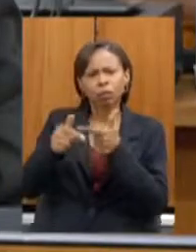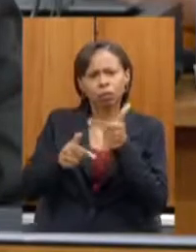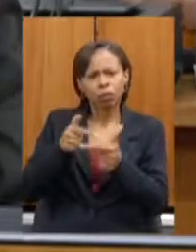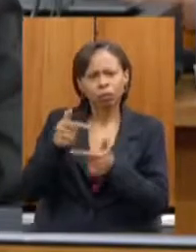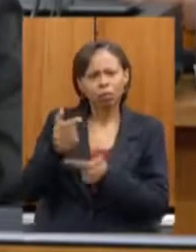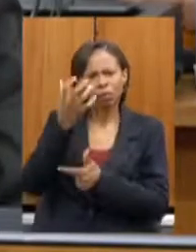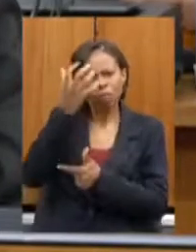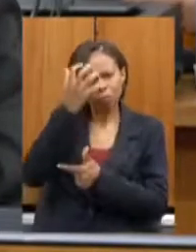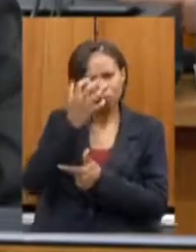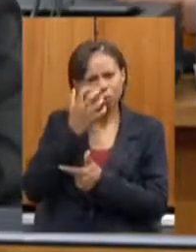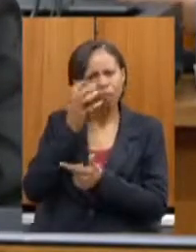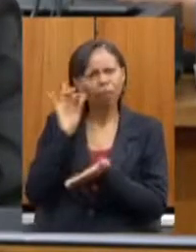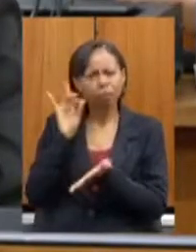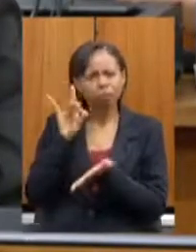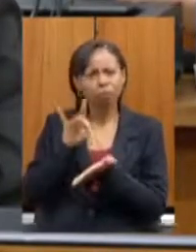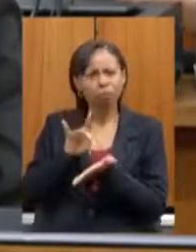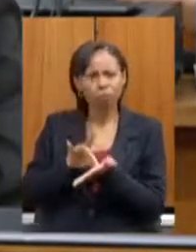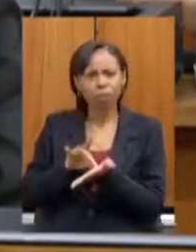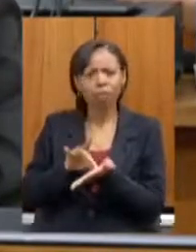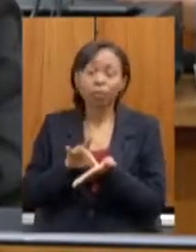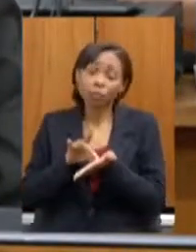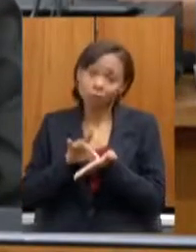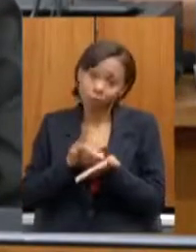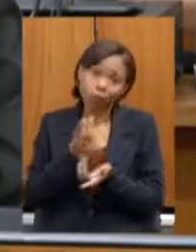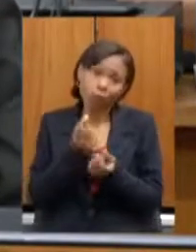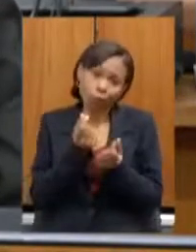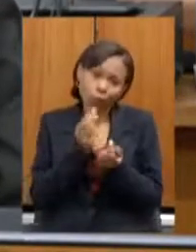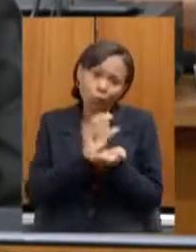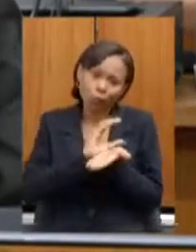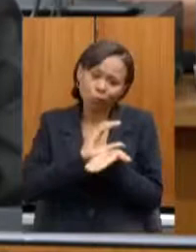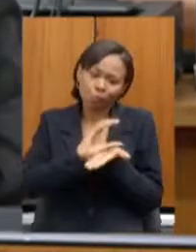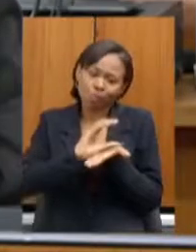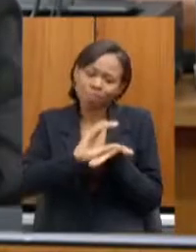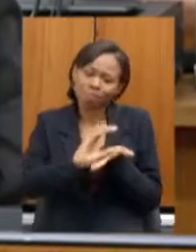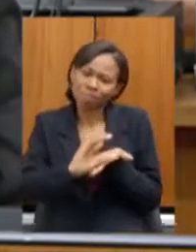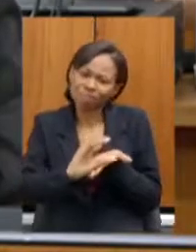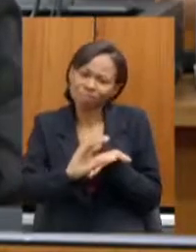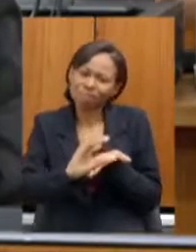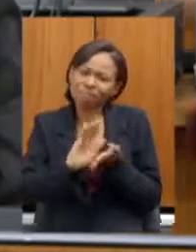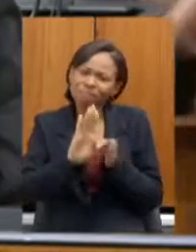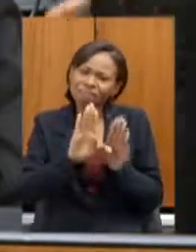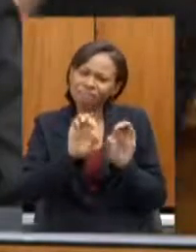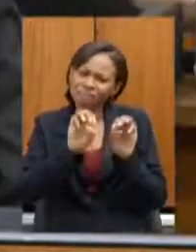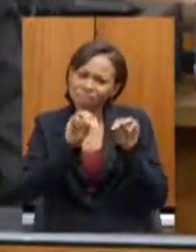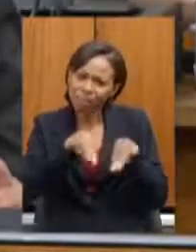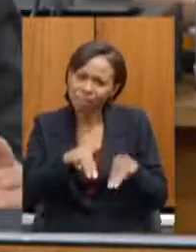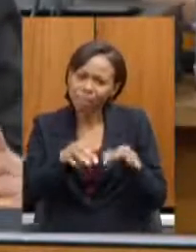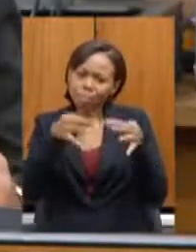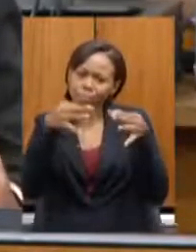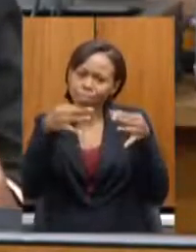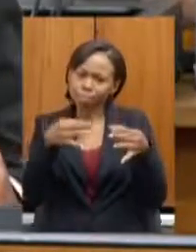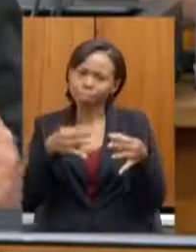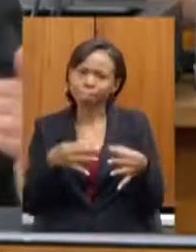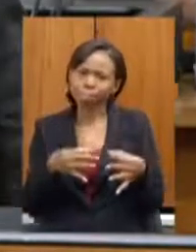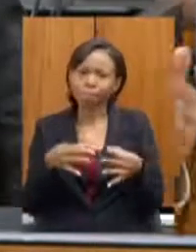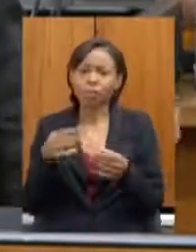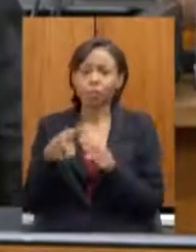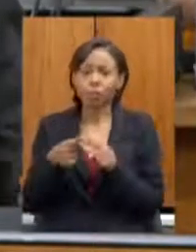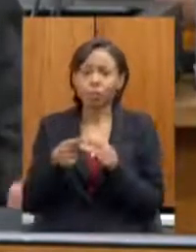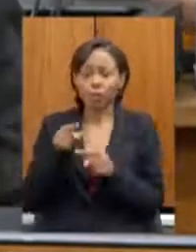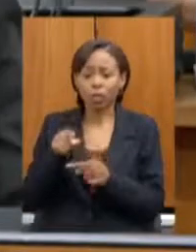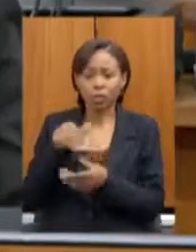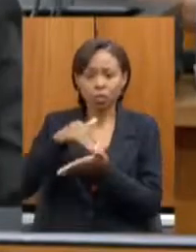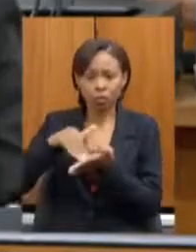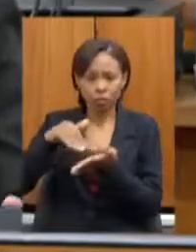o recurso será bem investido, que a secretaria tem buscado